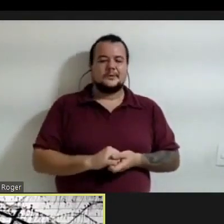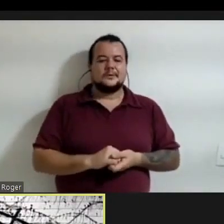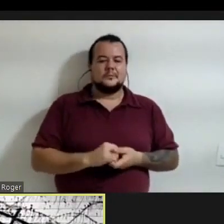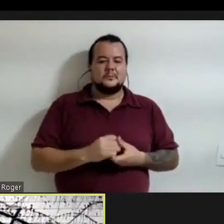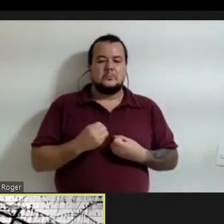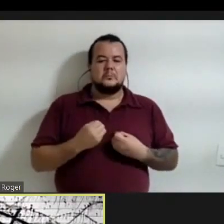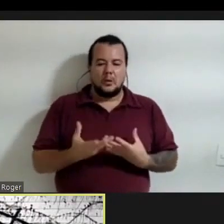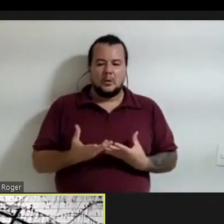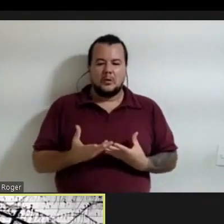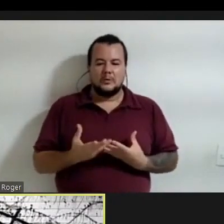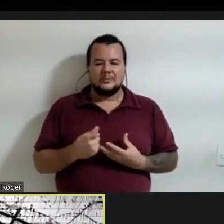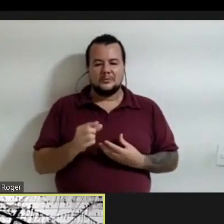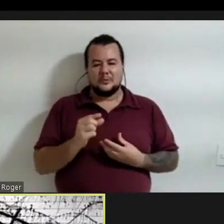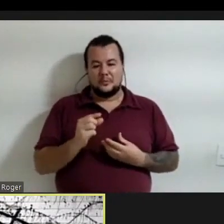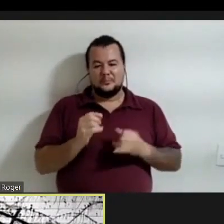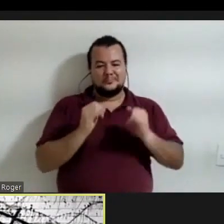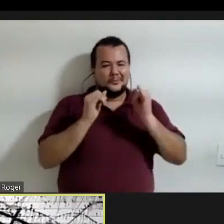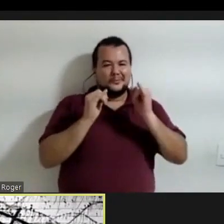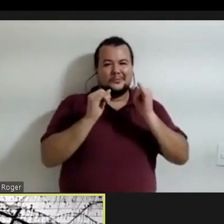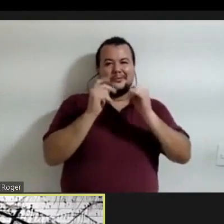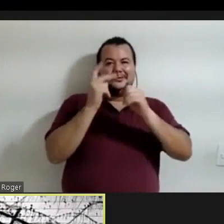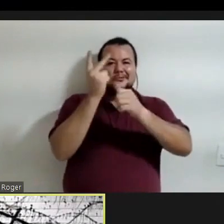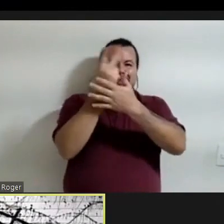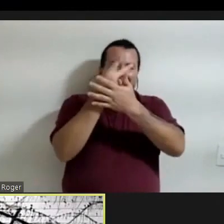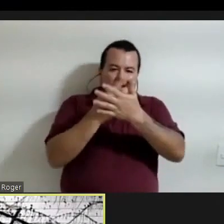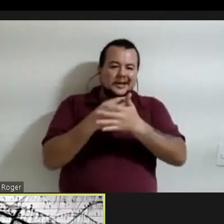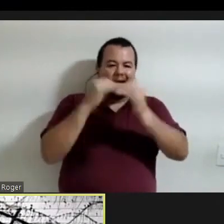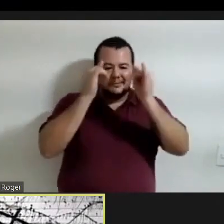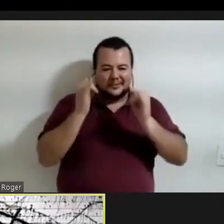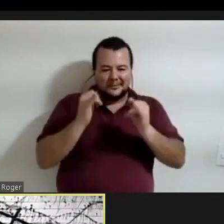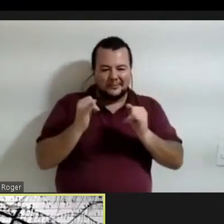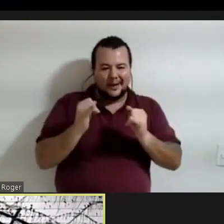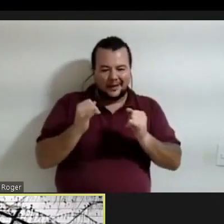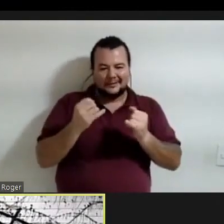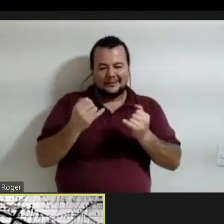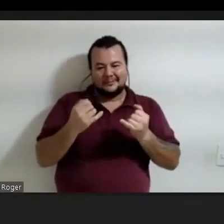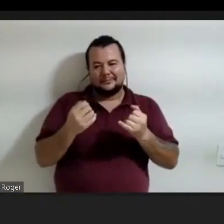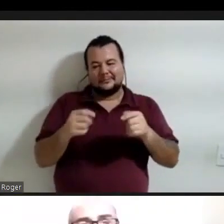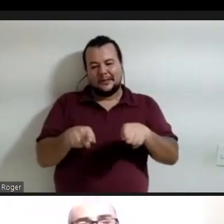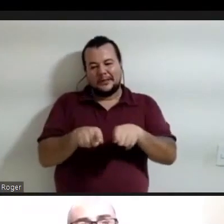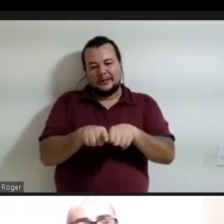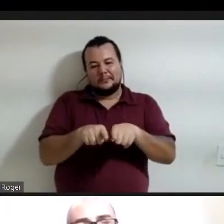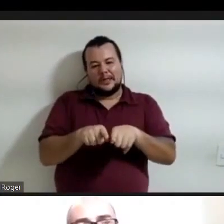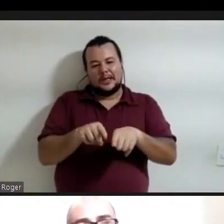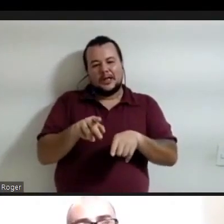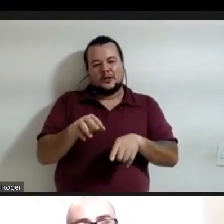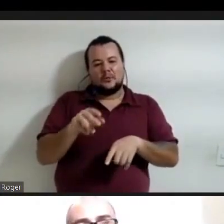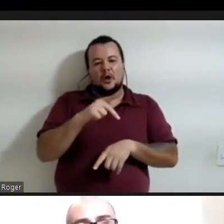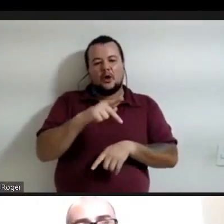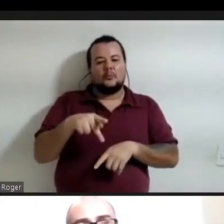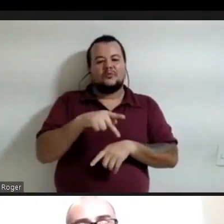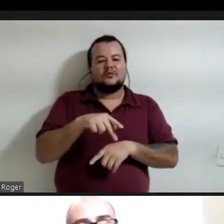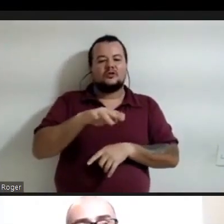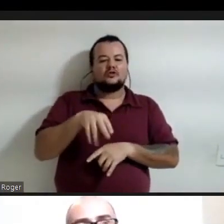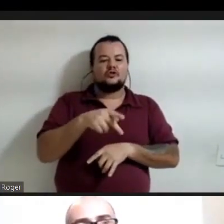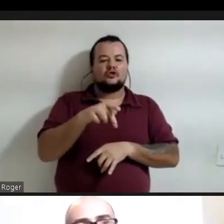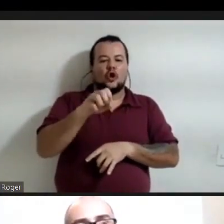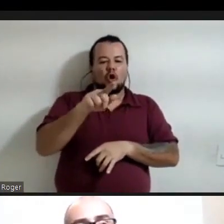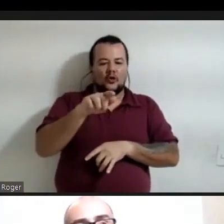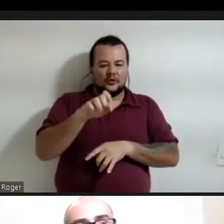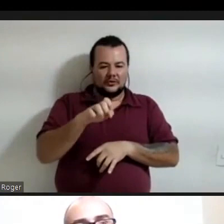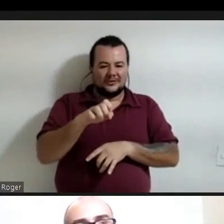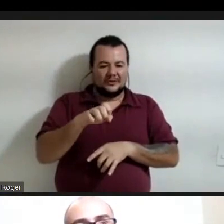um pouco ilustrando o que o professor Jorge trouxe, uma área de conhecimento que de fato tem muito mais perguntas